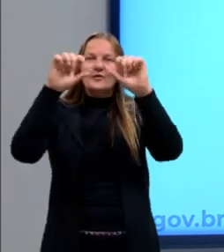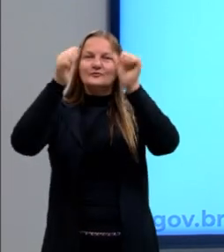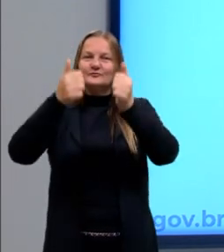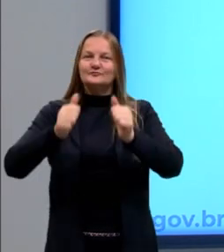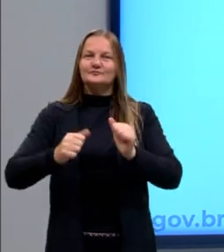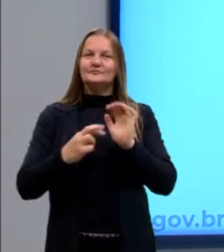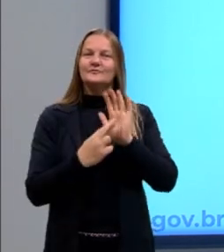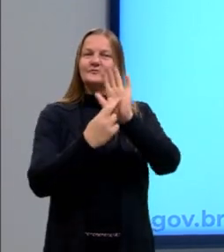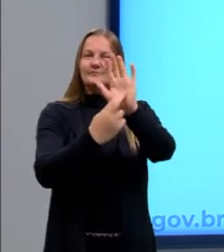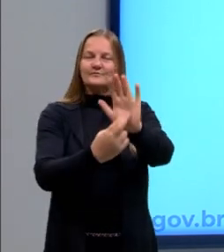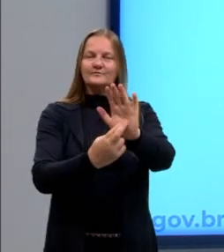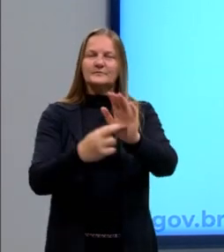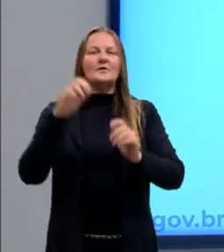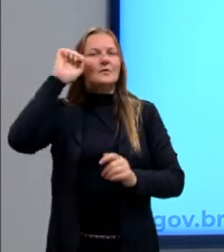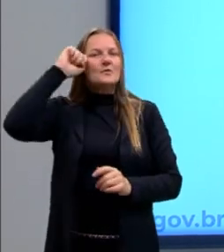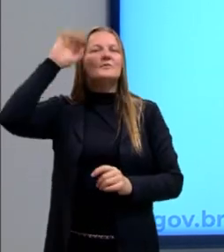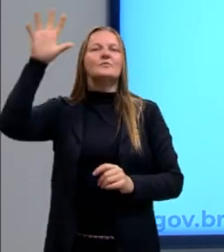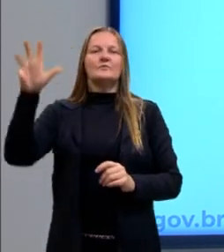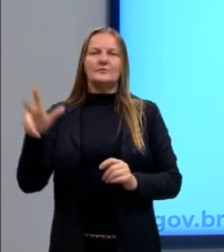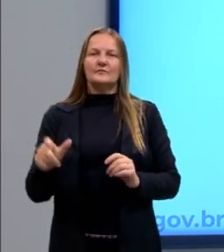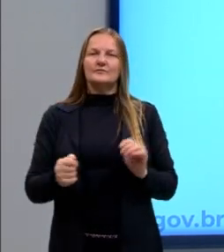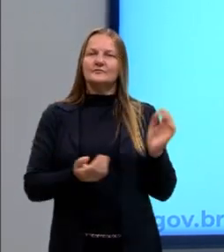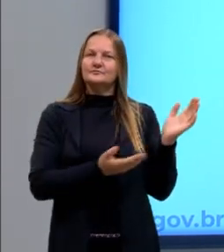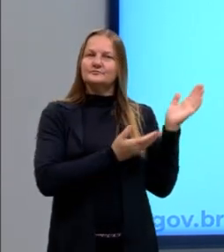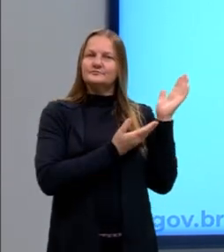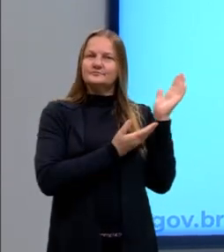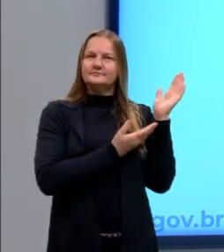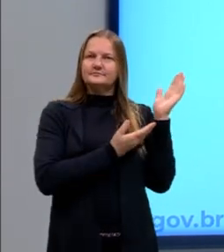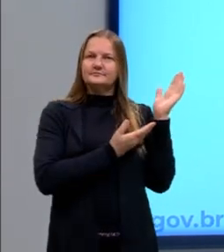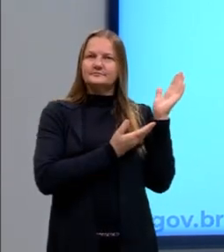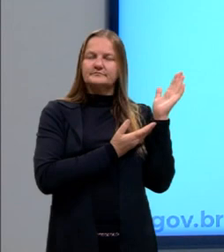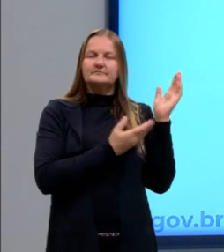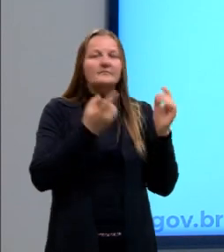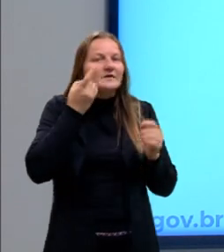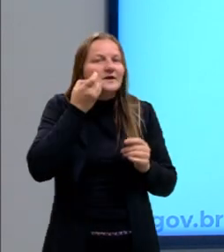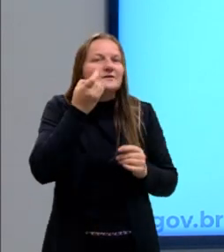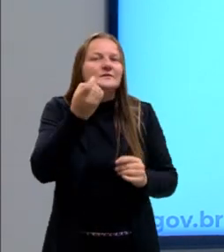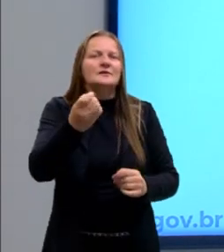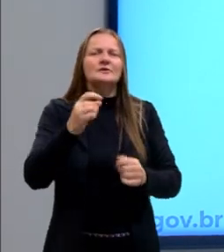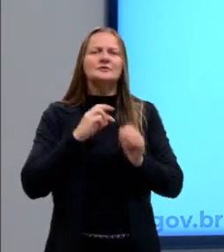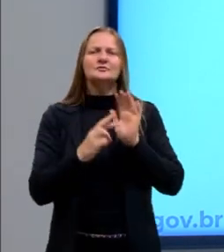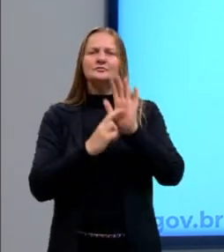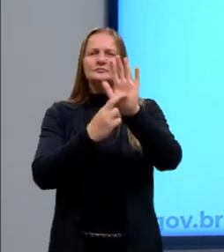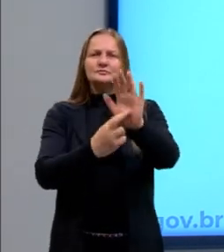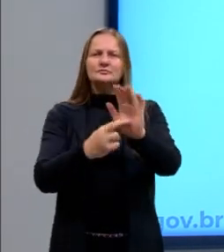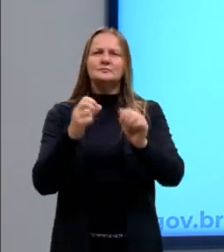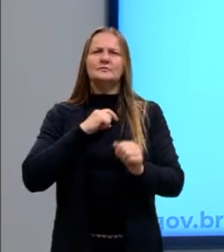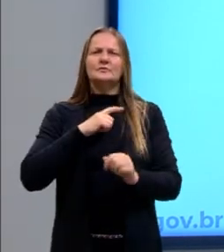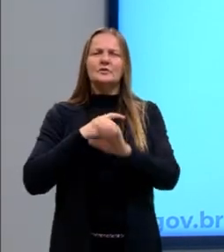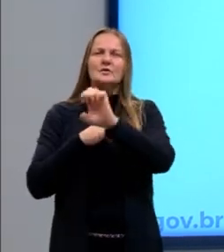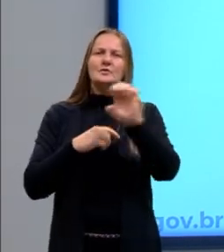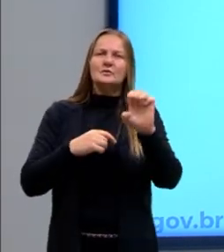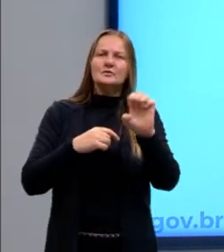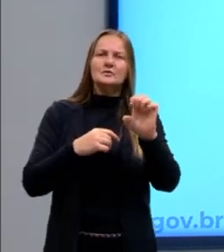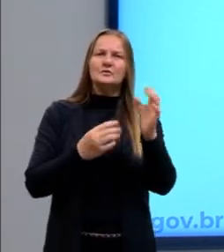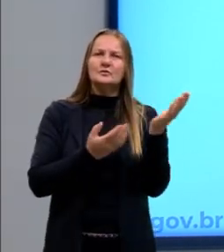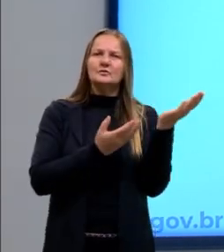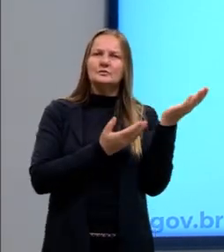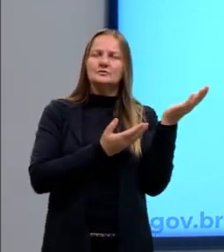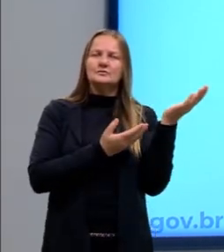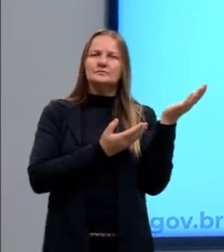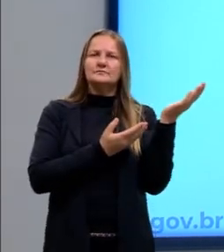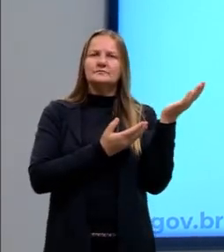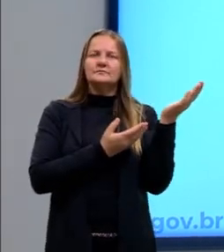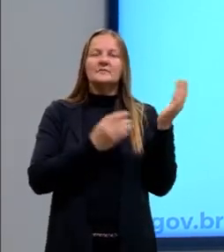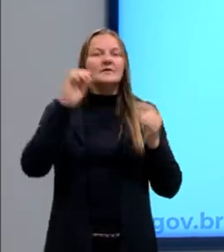duas representações do continente africano. Eu acho bem interessante essa representação aqui da esquerda, porque a gente